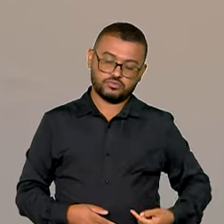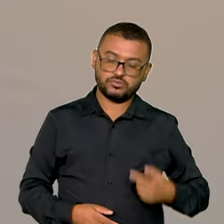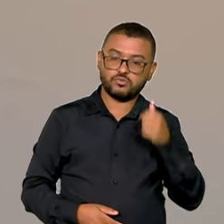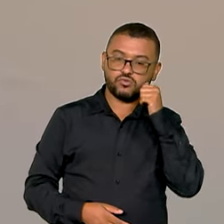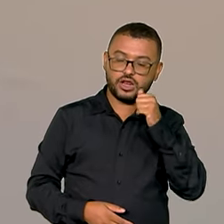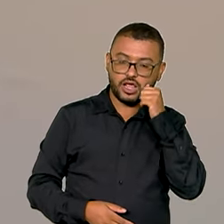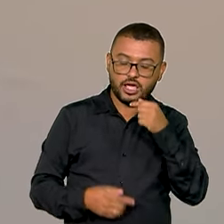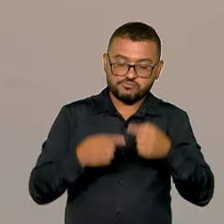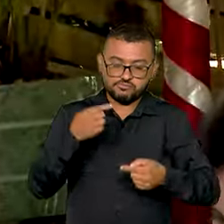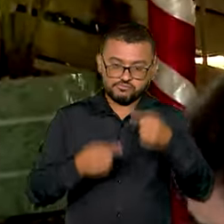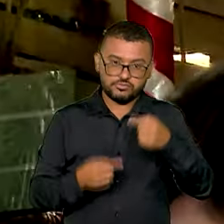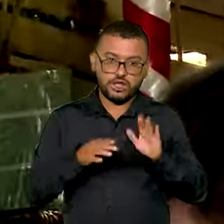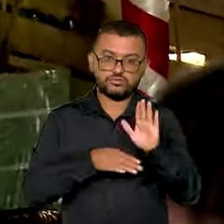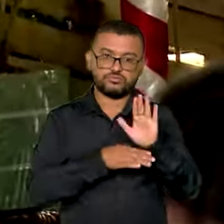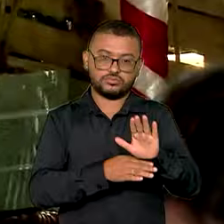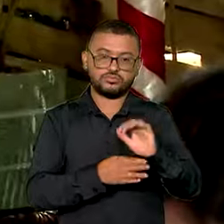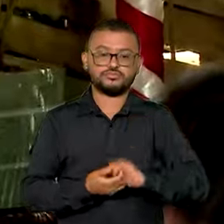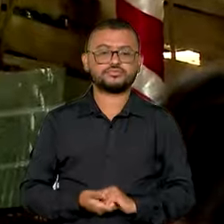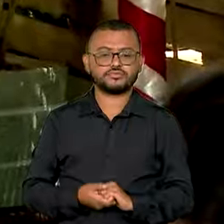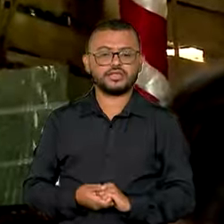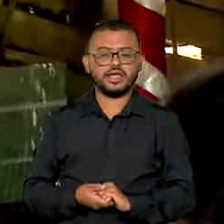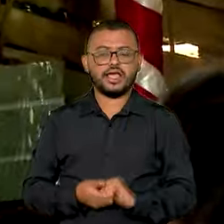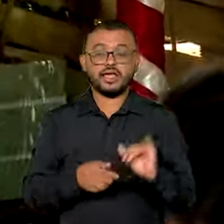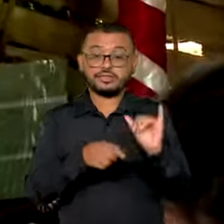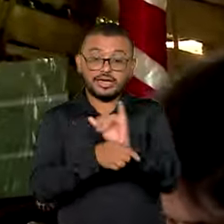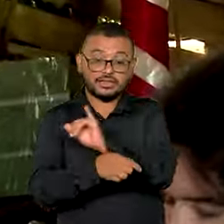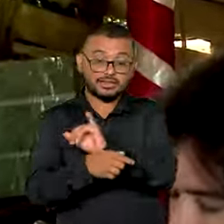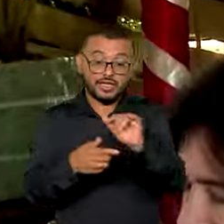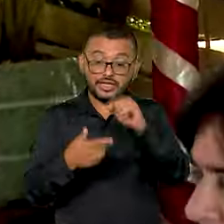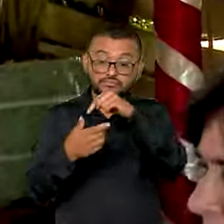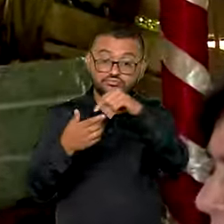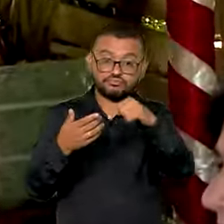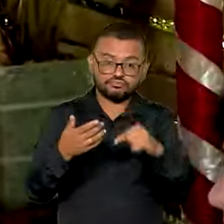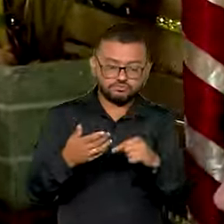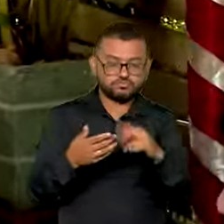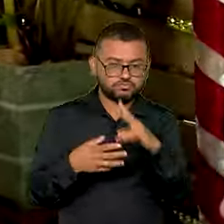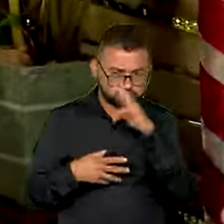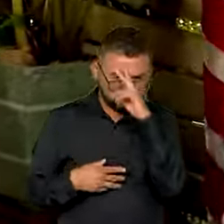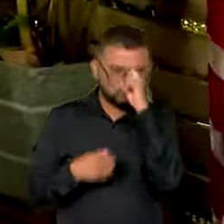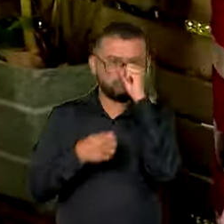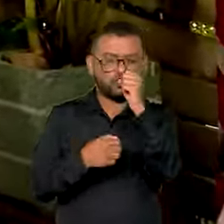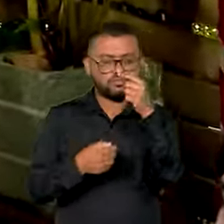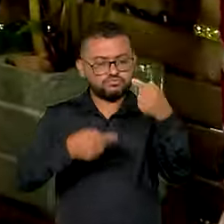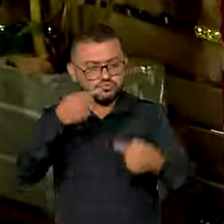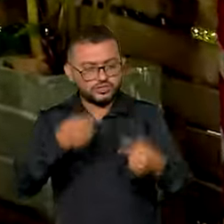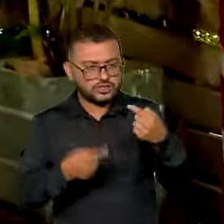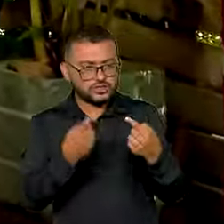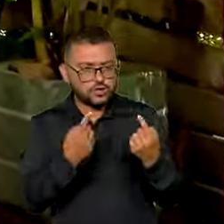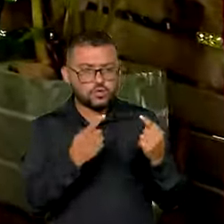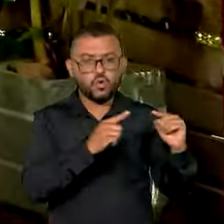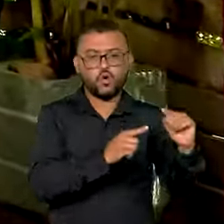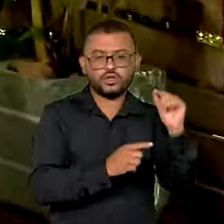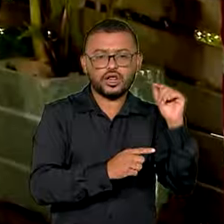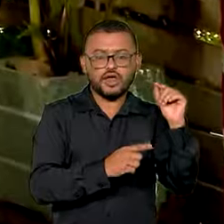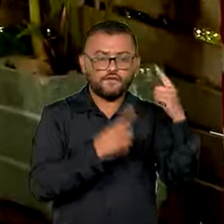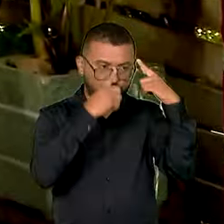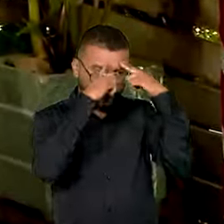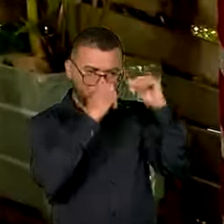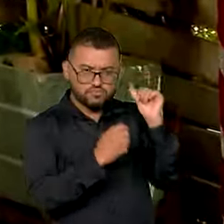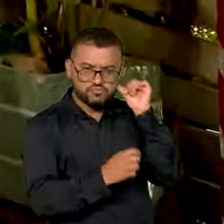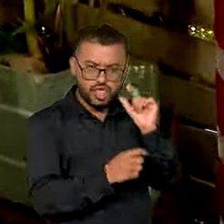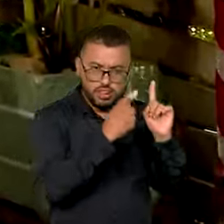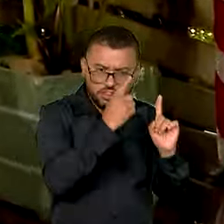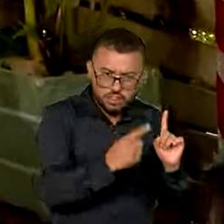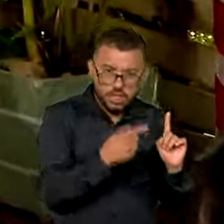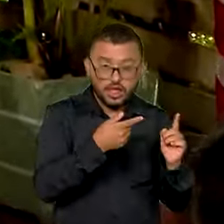Vamos ver. São medidas que reforçam as políticas para o enfrentamento à violência contra a